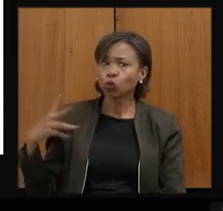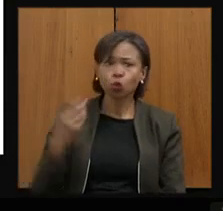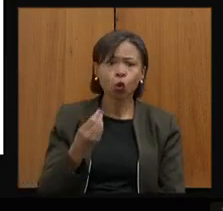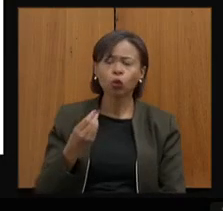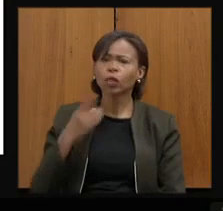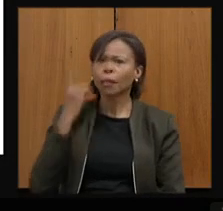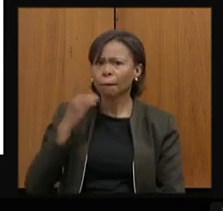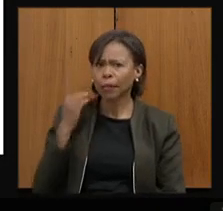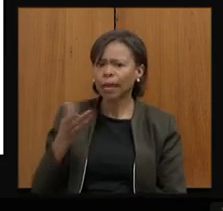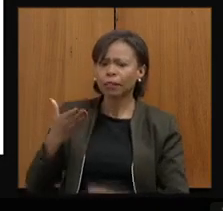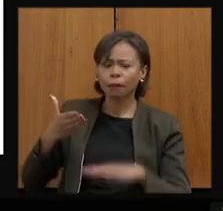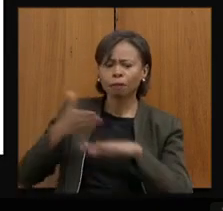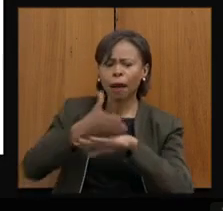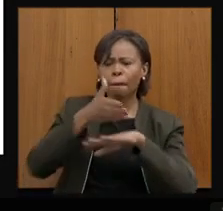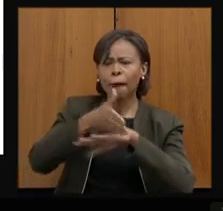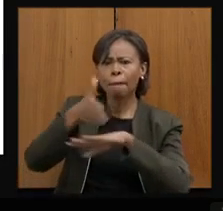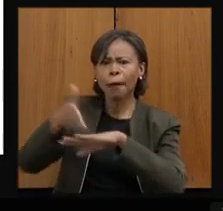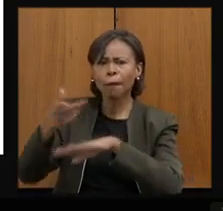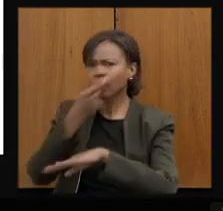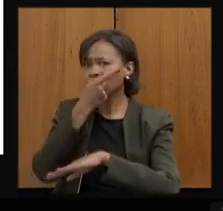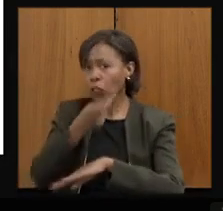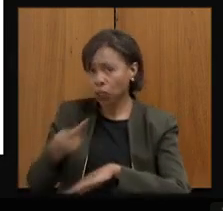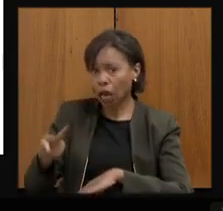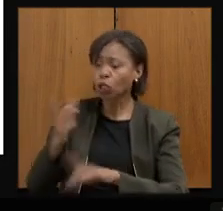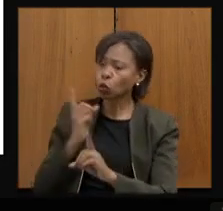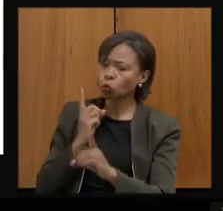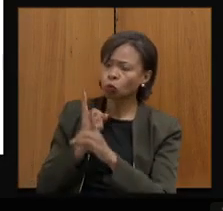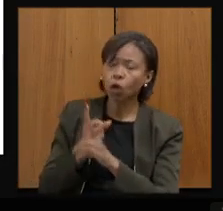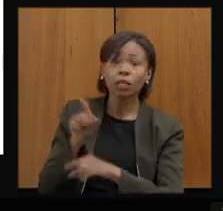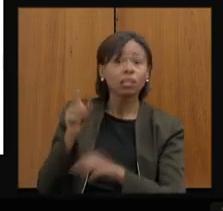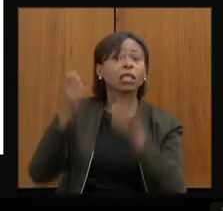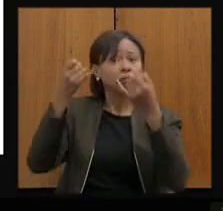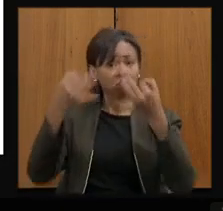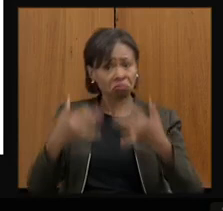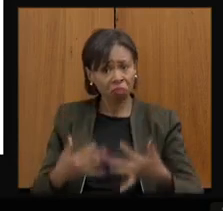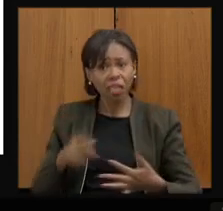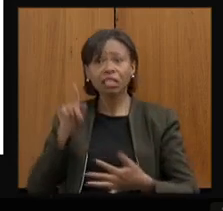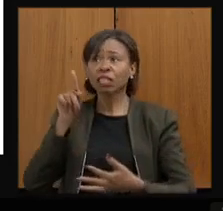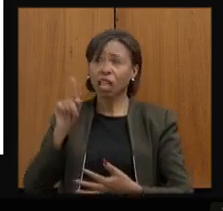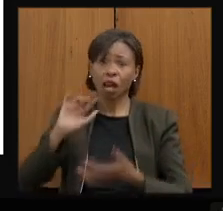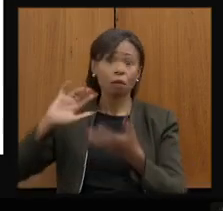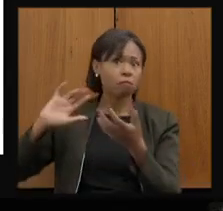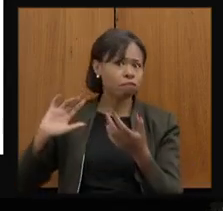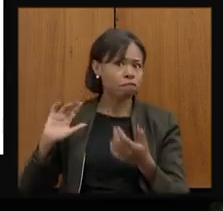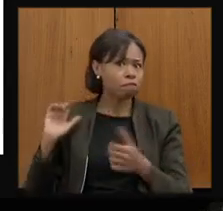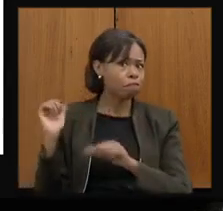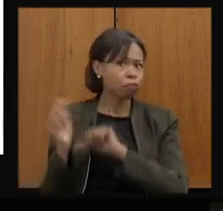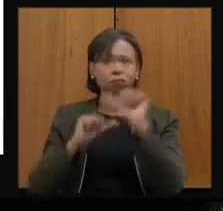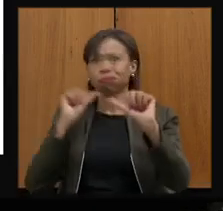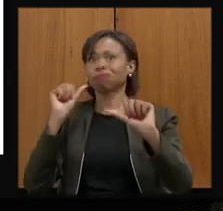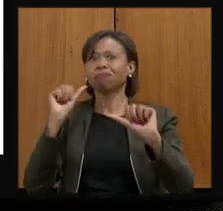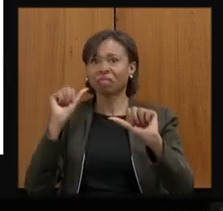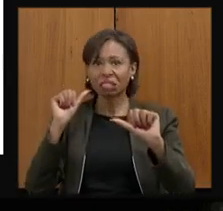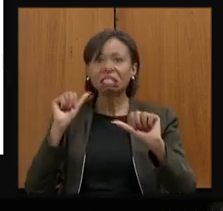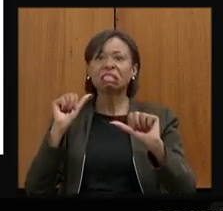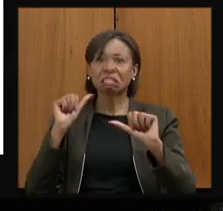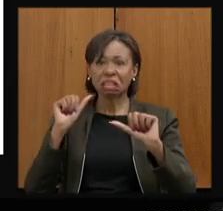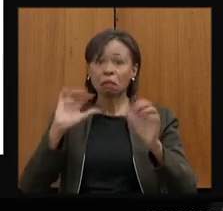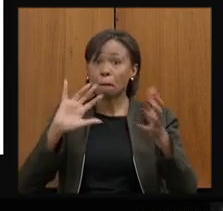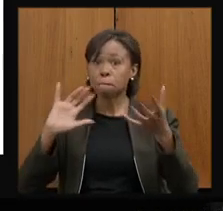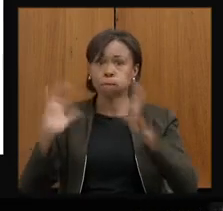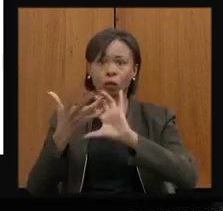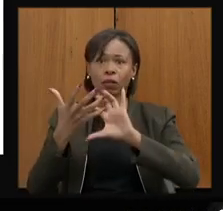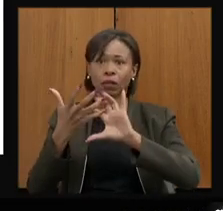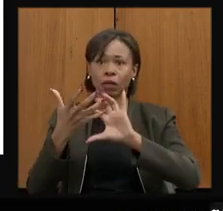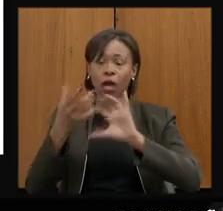visitado, com os quais eu tenho encontrado, dizem que a rede tem se transformado a olhos nus e a gente pode ter,